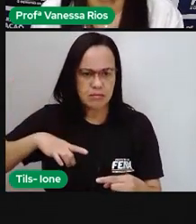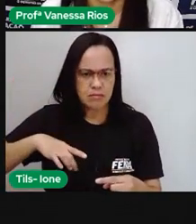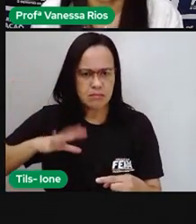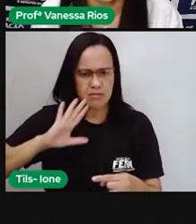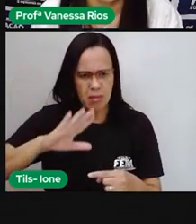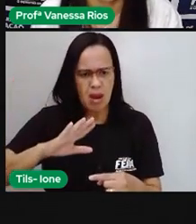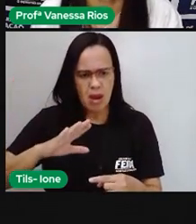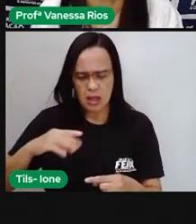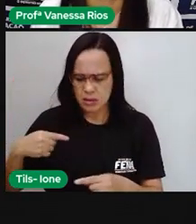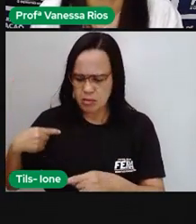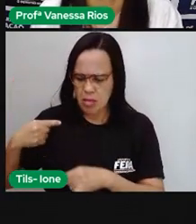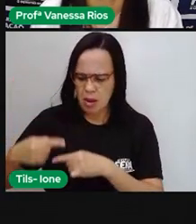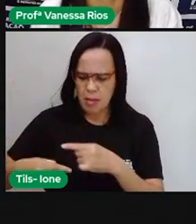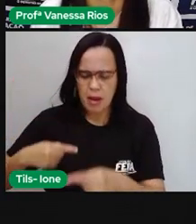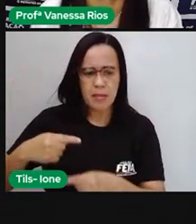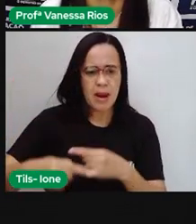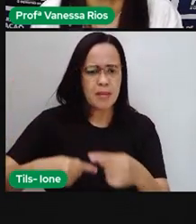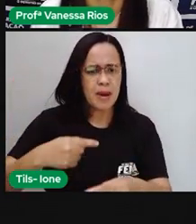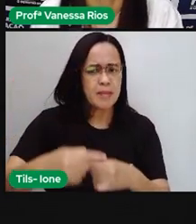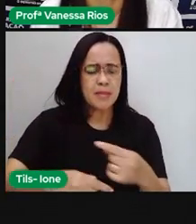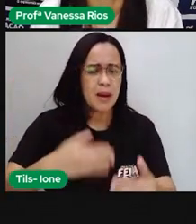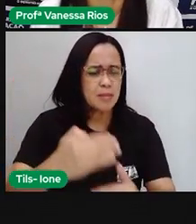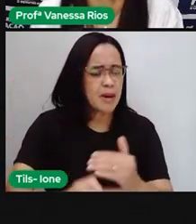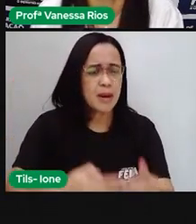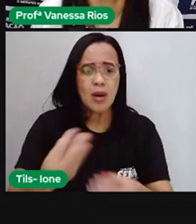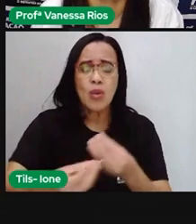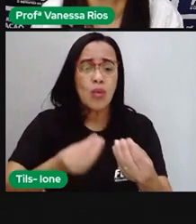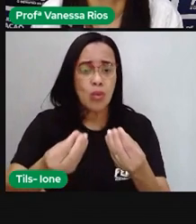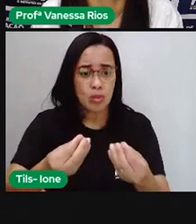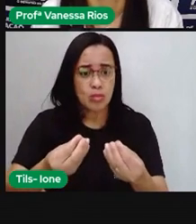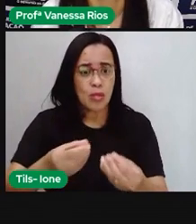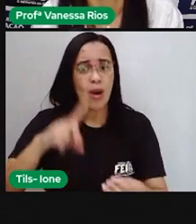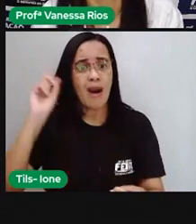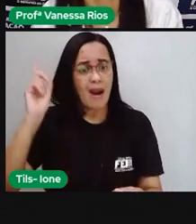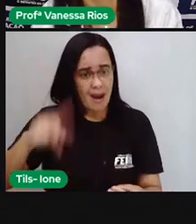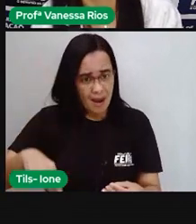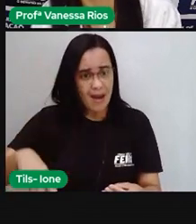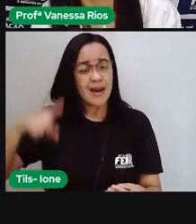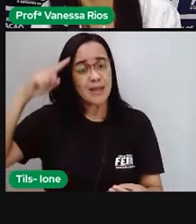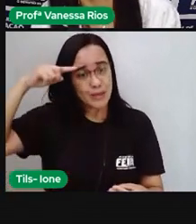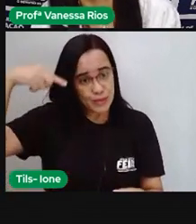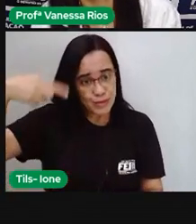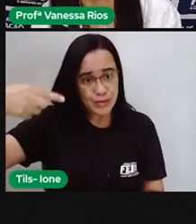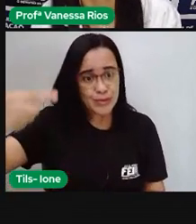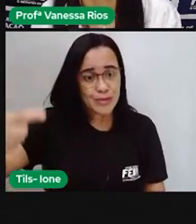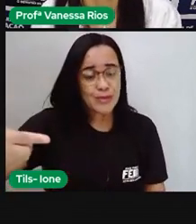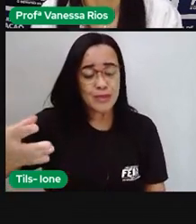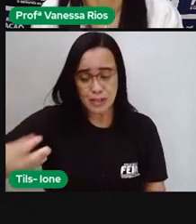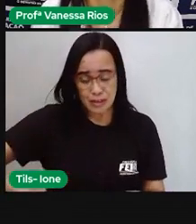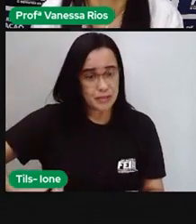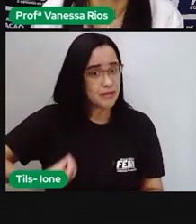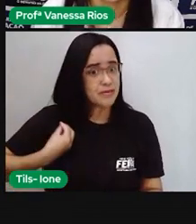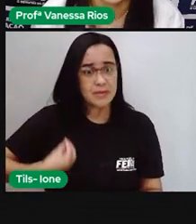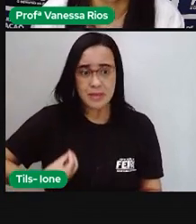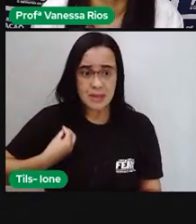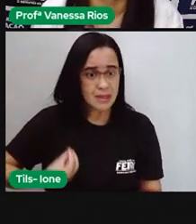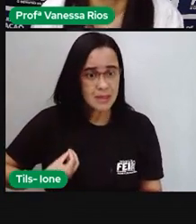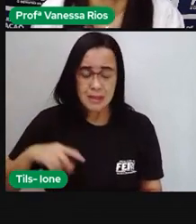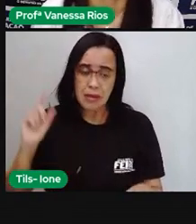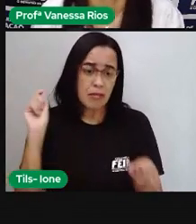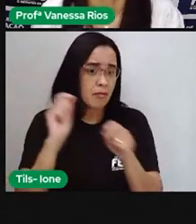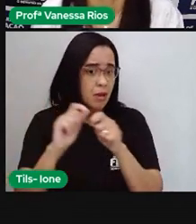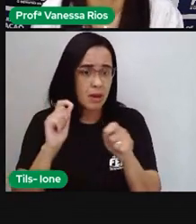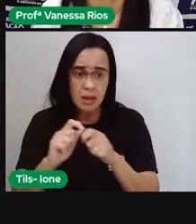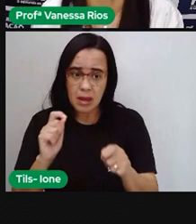Ela é ensinada? Ela é aprendida, né? No nosso próprio dia a dia, de acordo com o que a gente vive, com o que a gente faz.